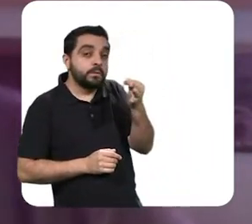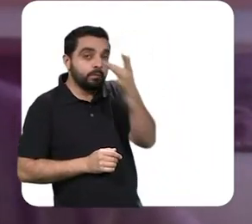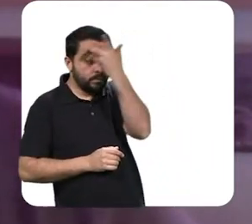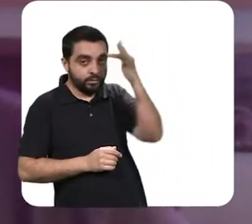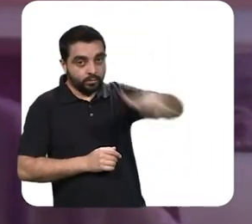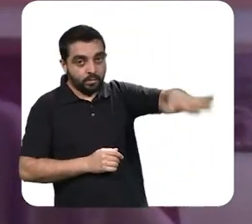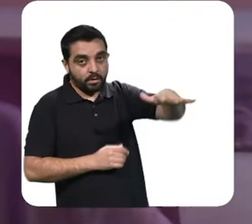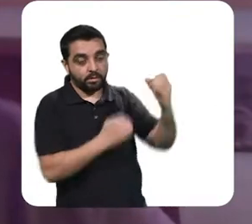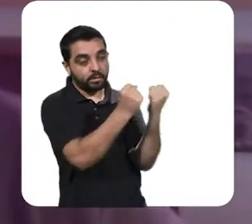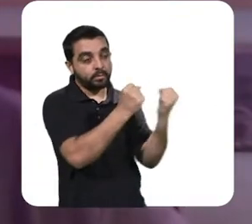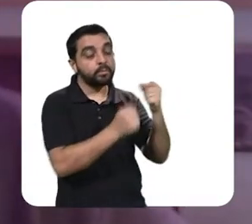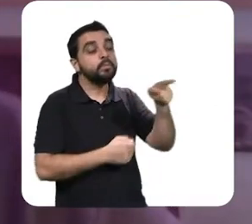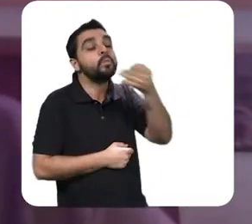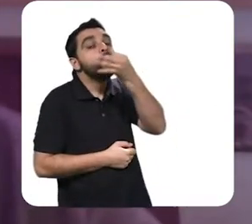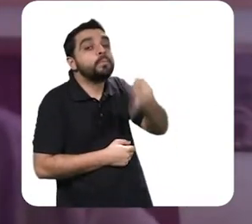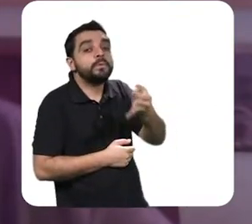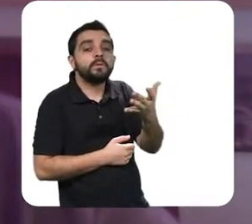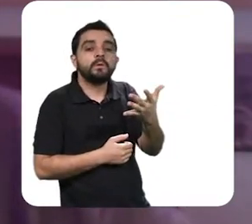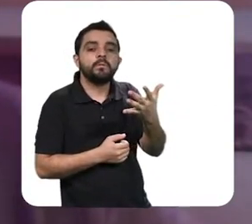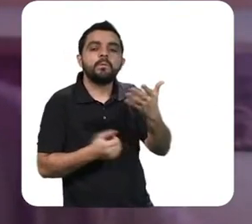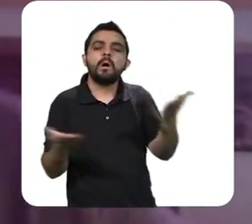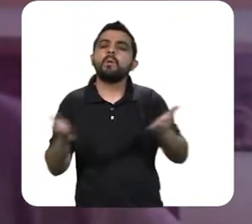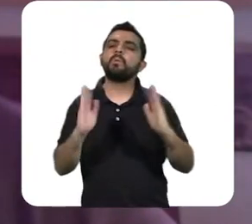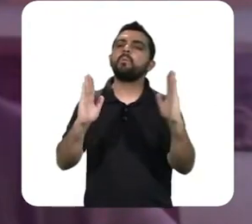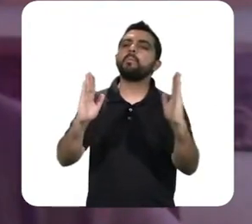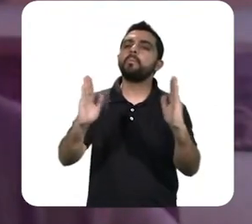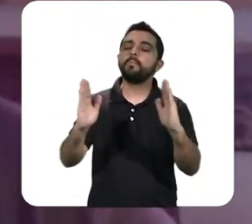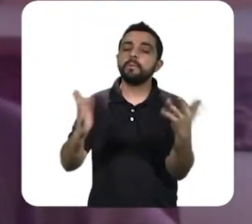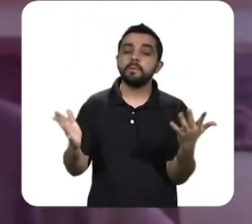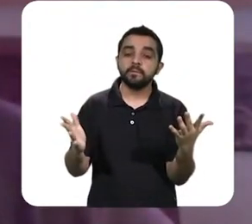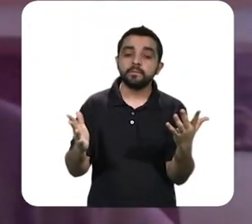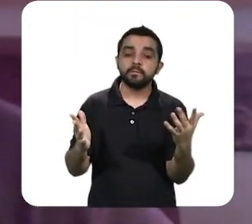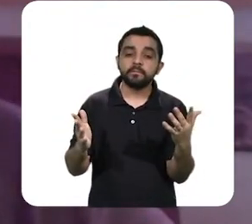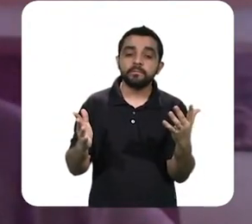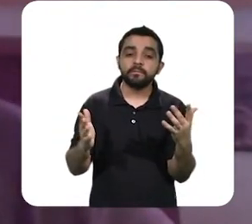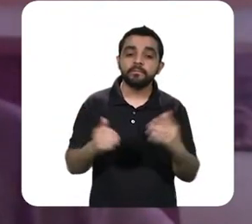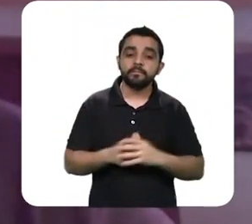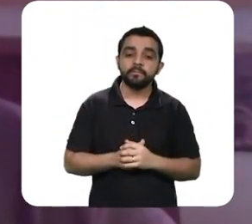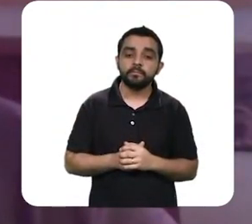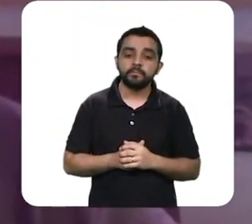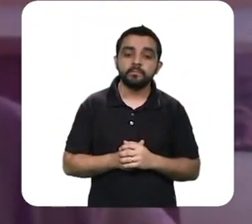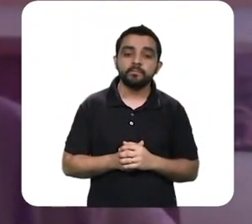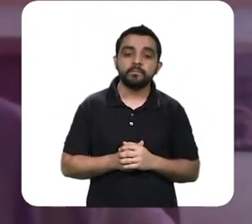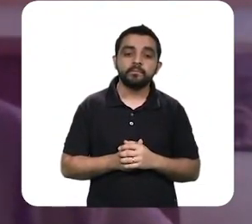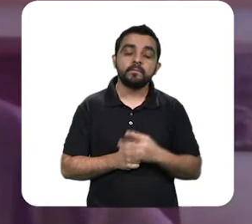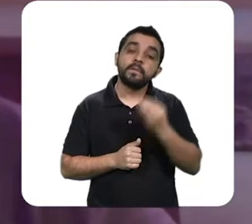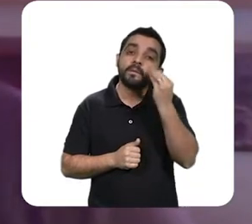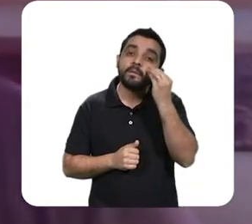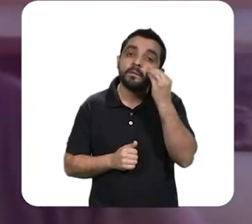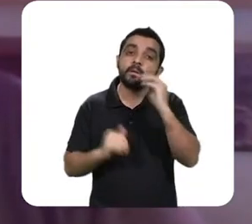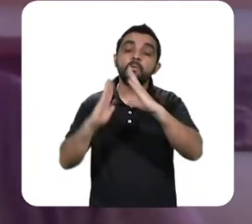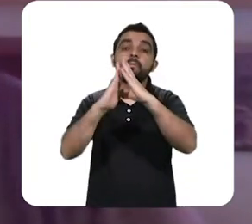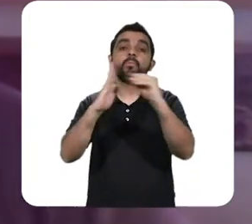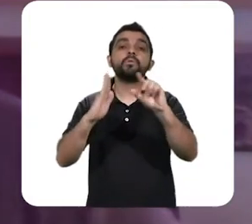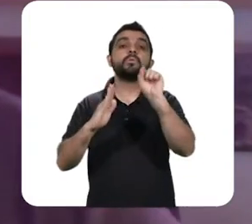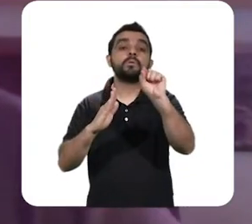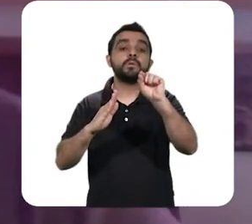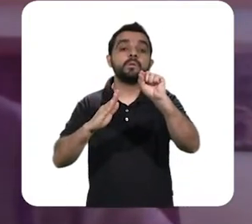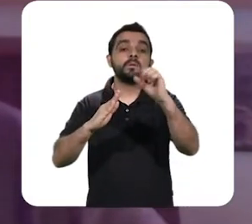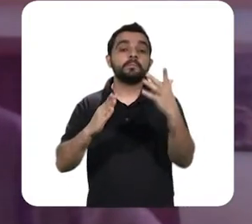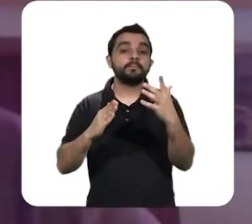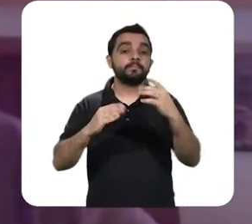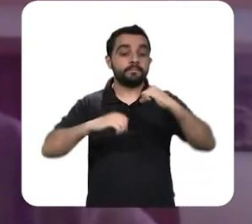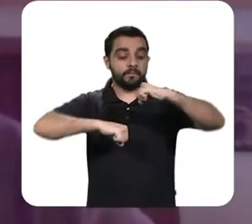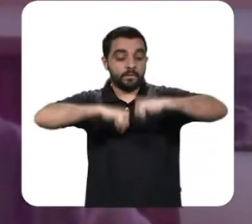economia esse respeito se não seria agora o momento de a gente voltar ao velho e bom modelo de industrialização